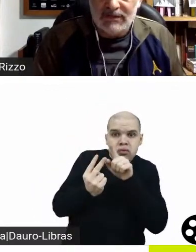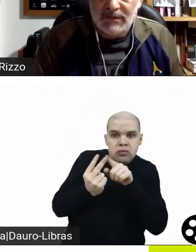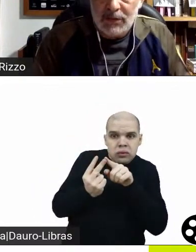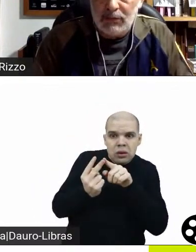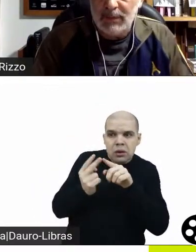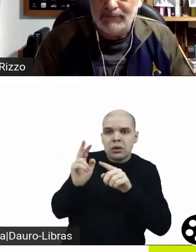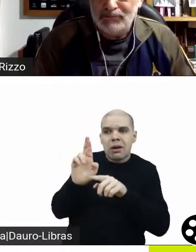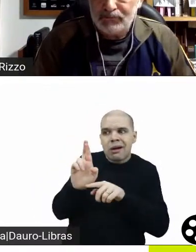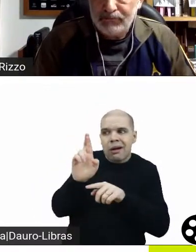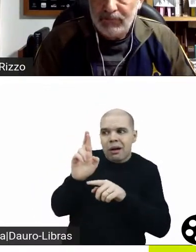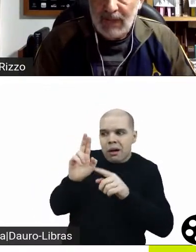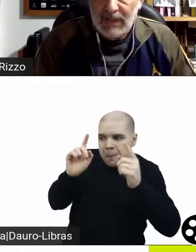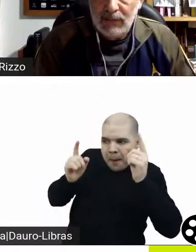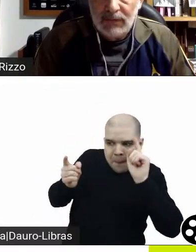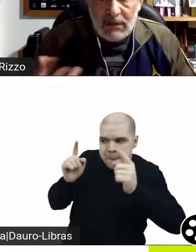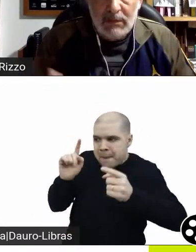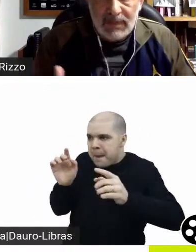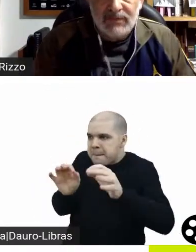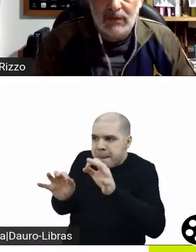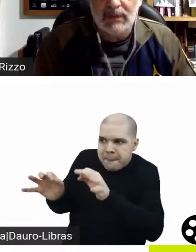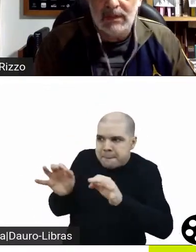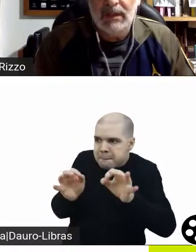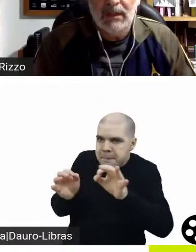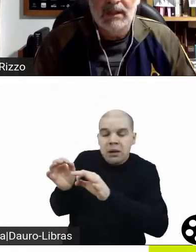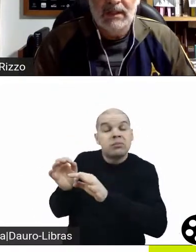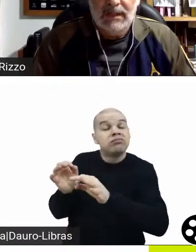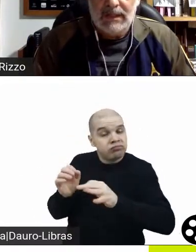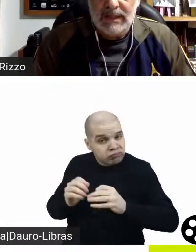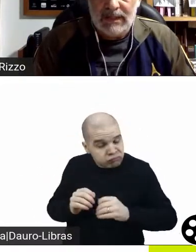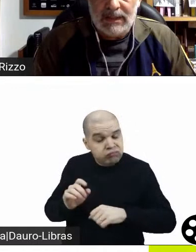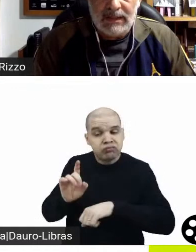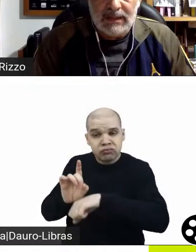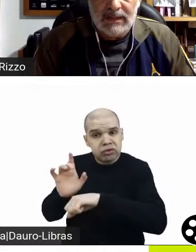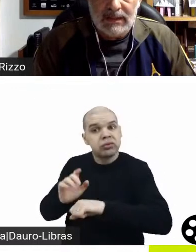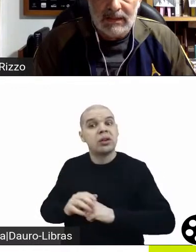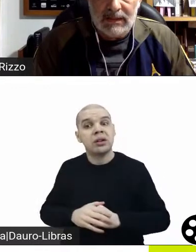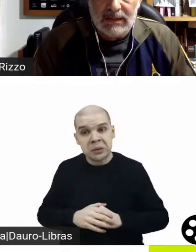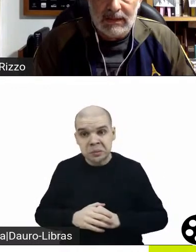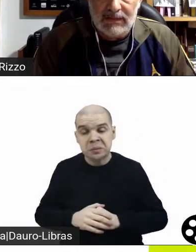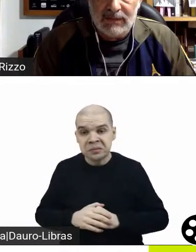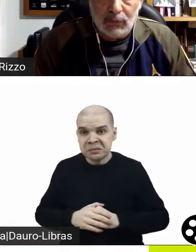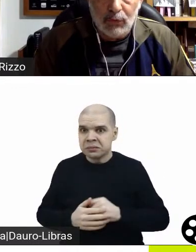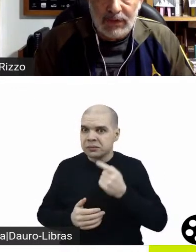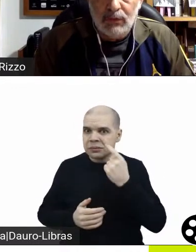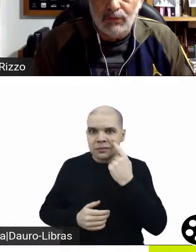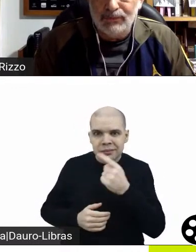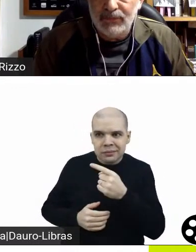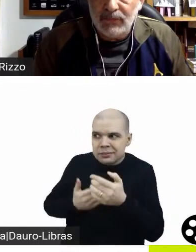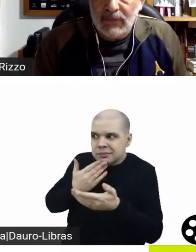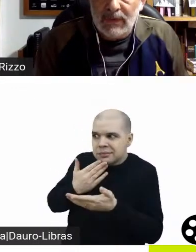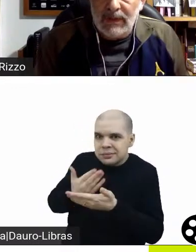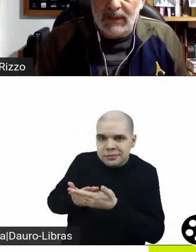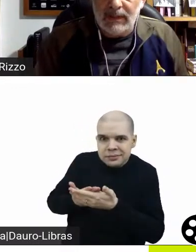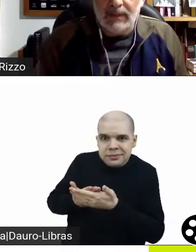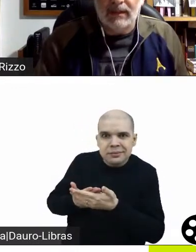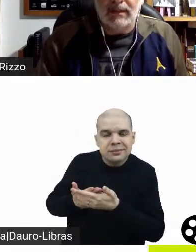diretor e o roteirista seja homem. E eu tenho a impressão aqui que esse colorido